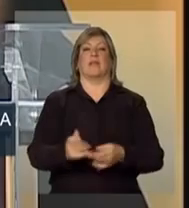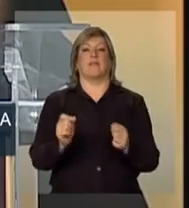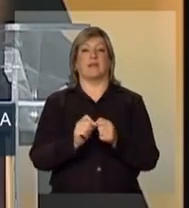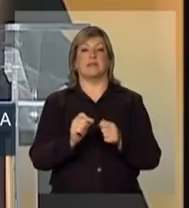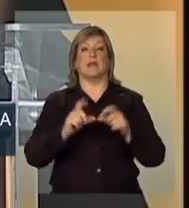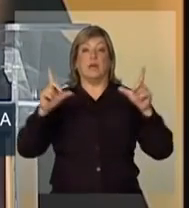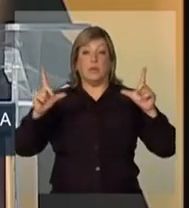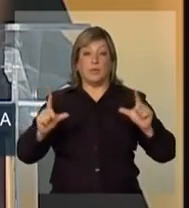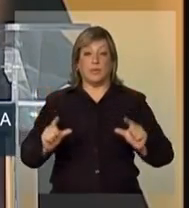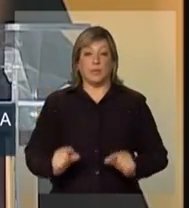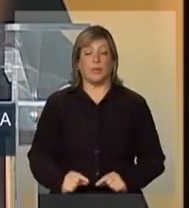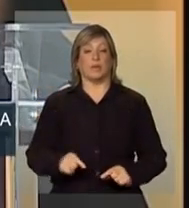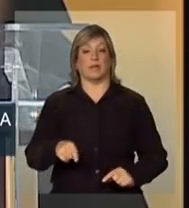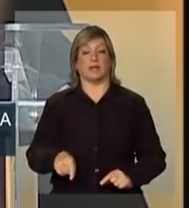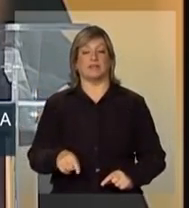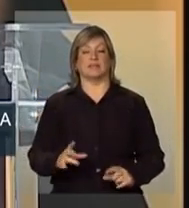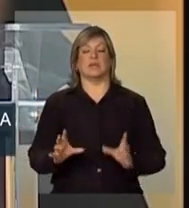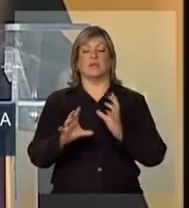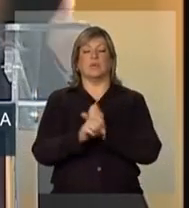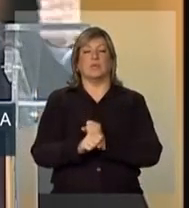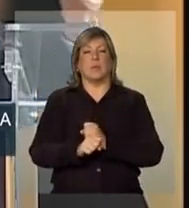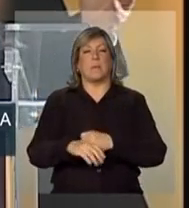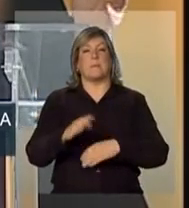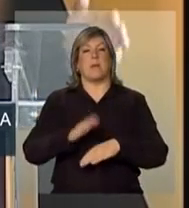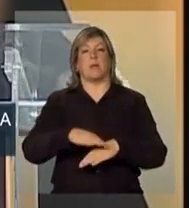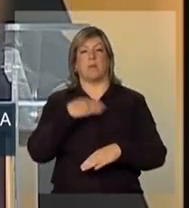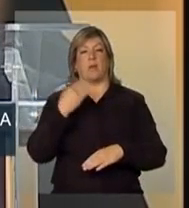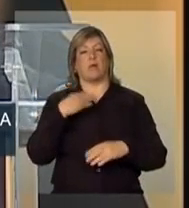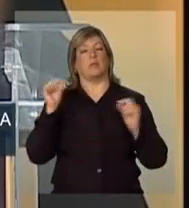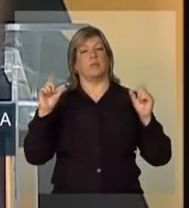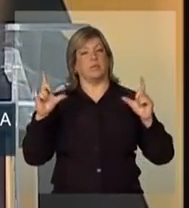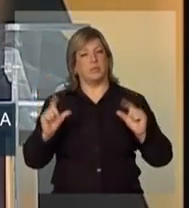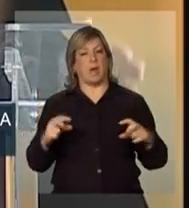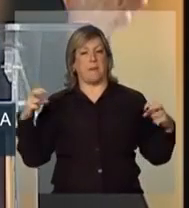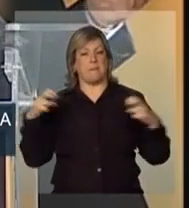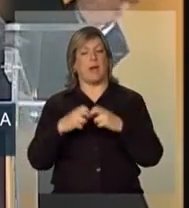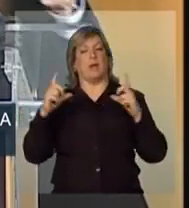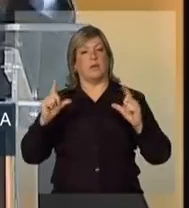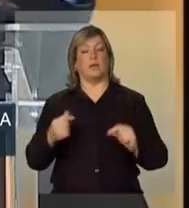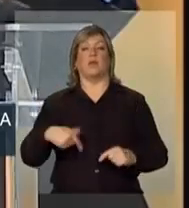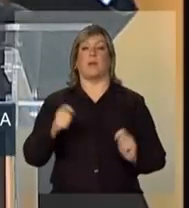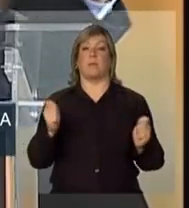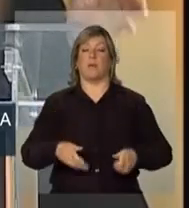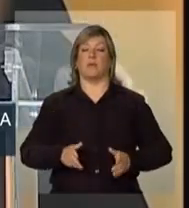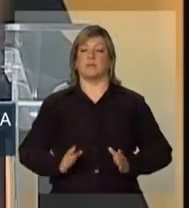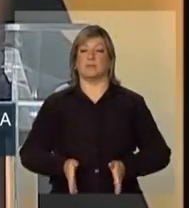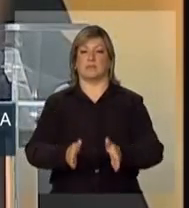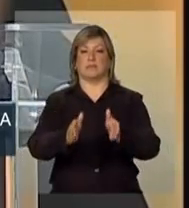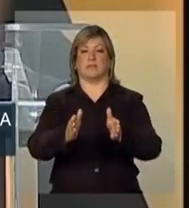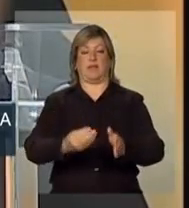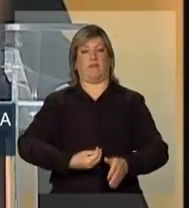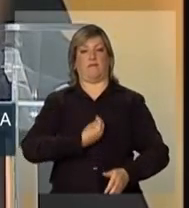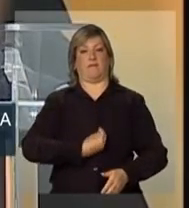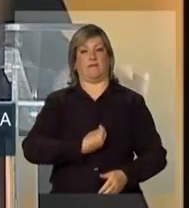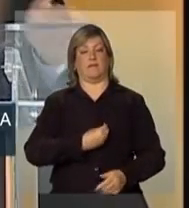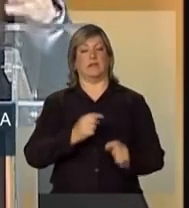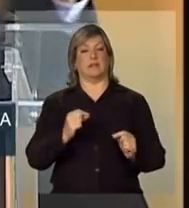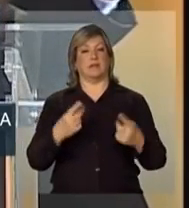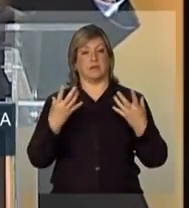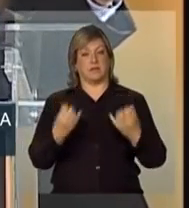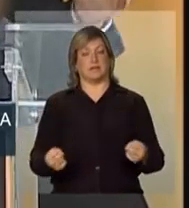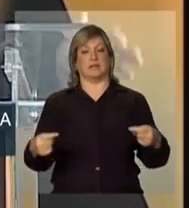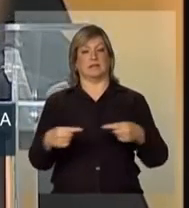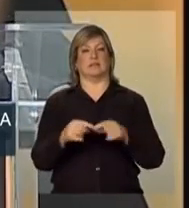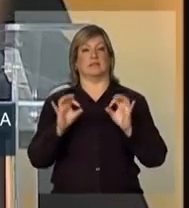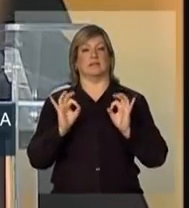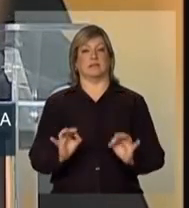reduzir essas estatísticas para que possamos caminhar para um padrão aceitável, que é o